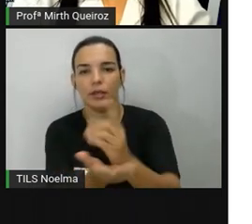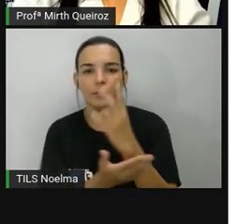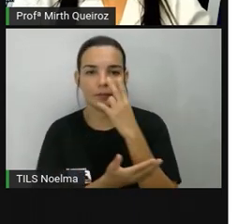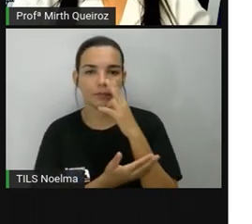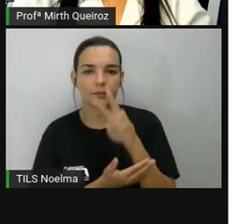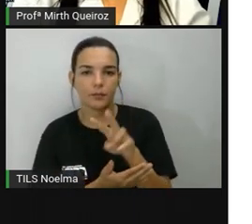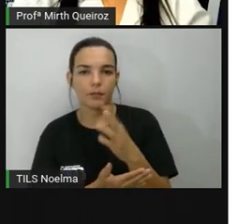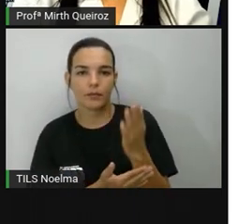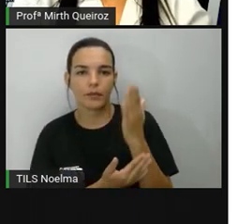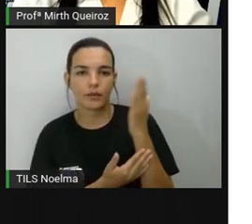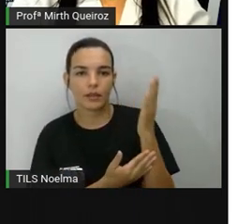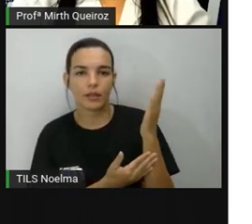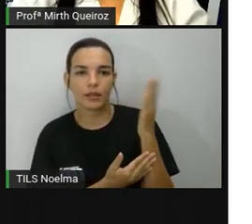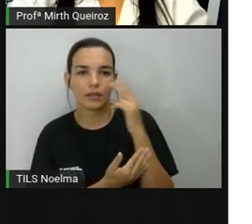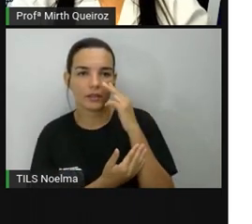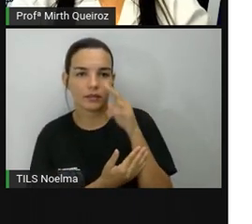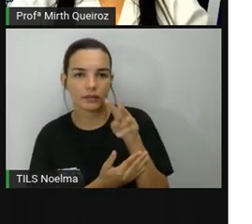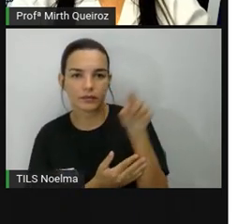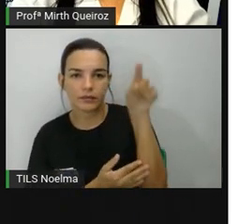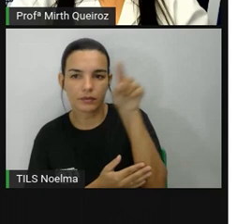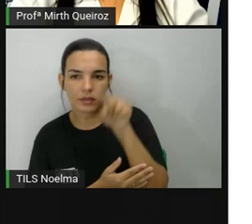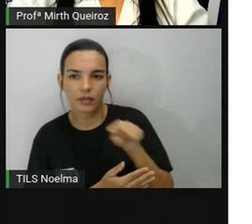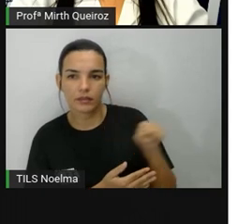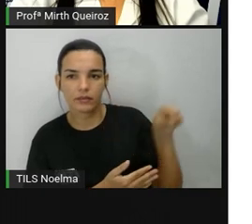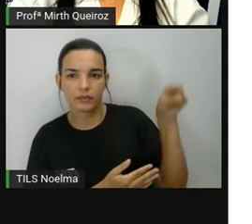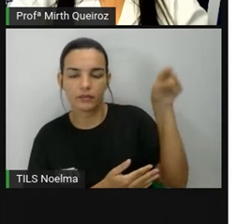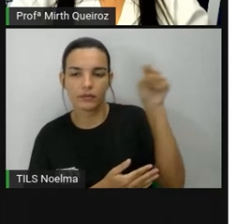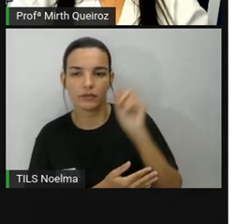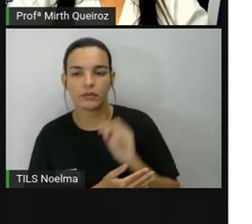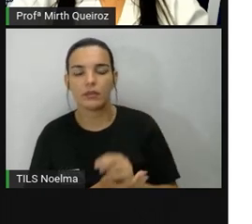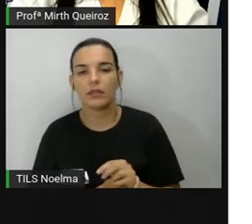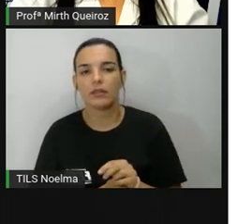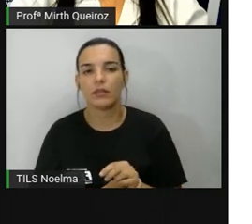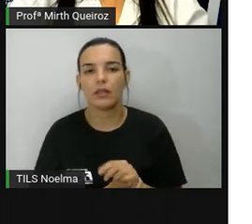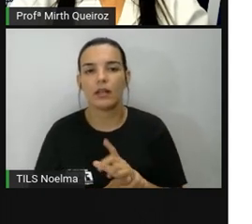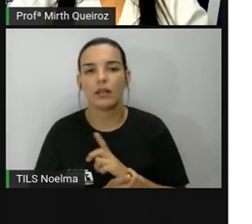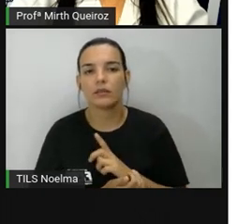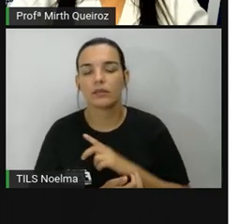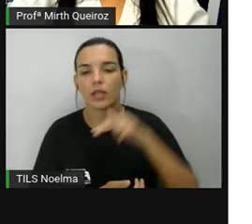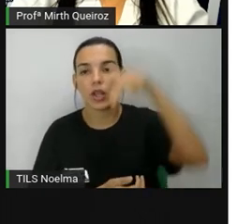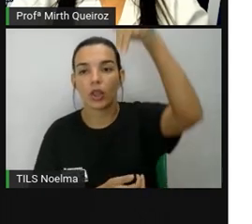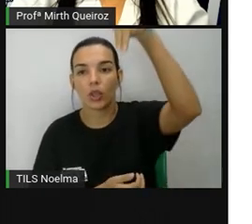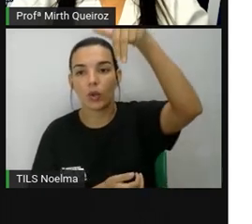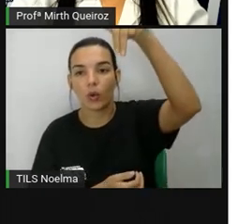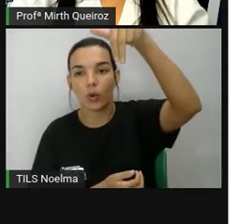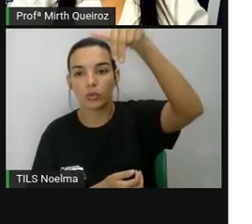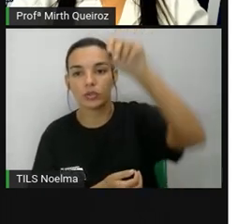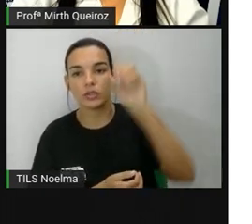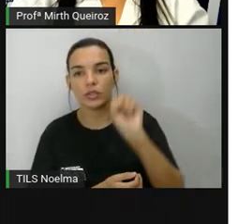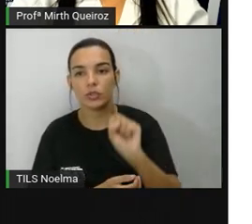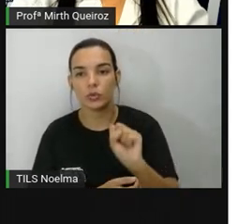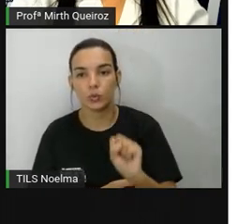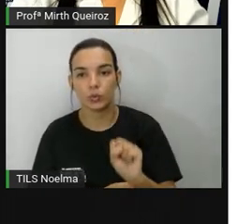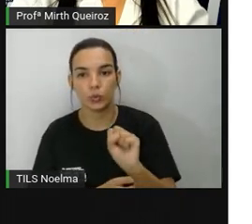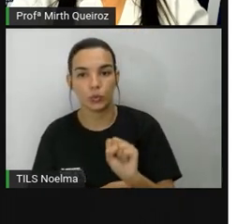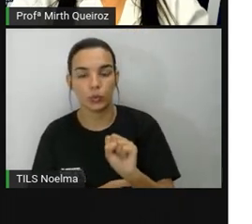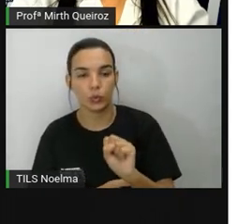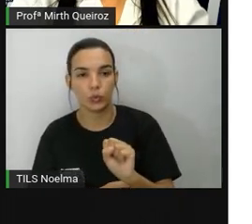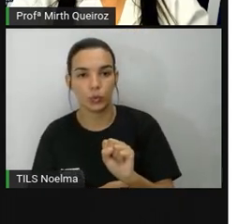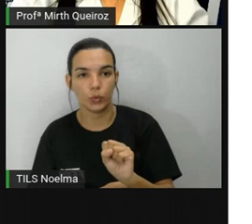Observem aí as rosas dos ventos aí do lado. Nós temos aí norte em cima, sul